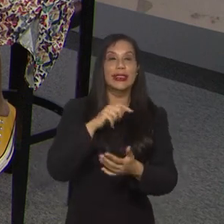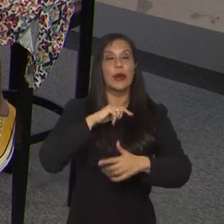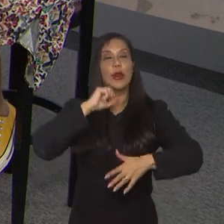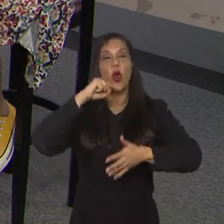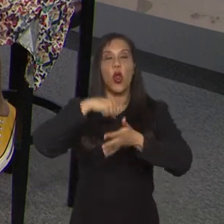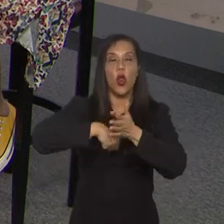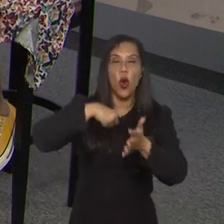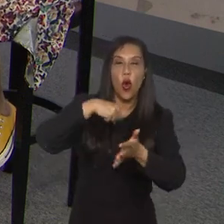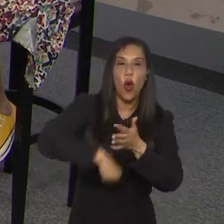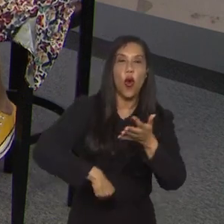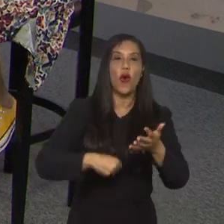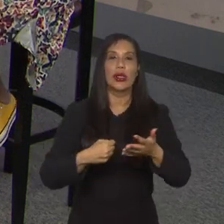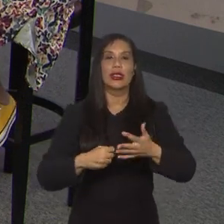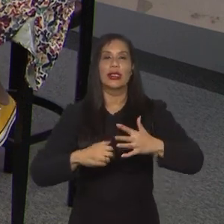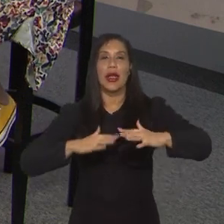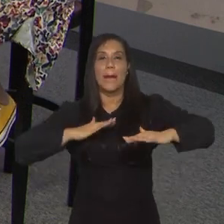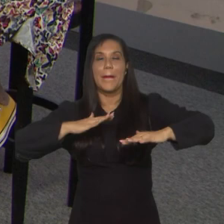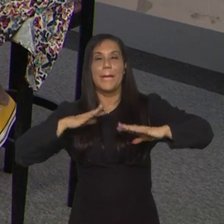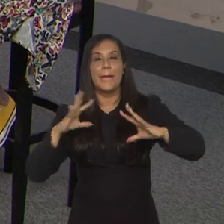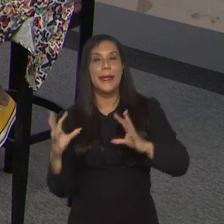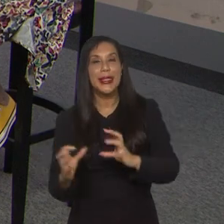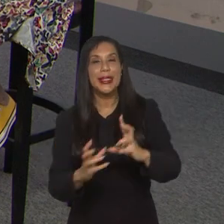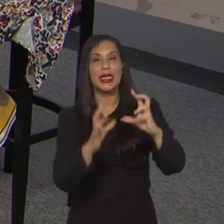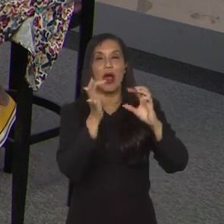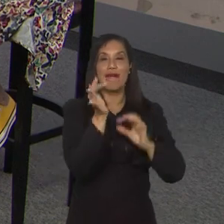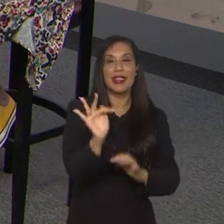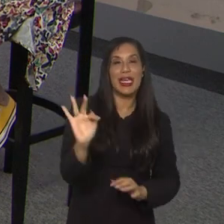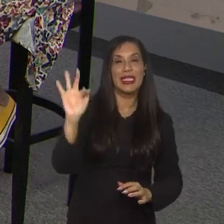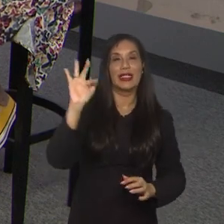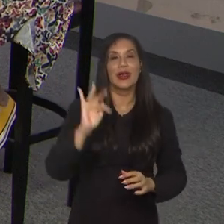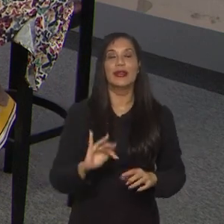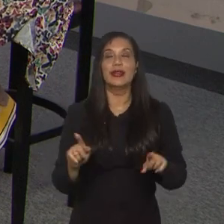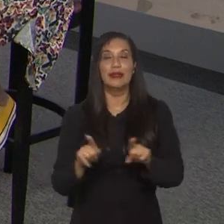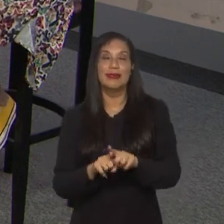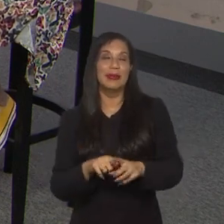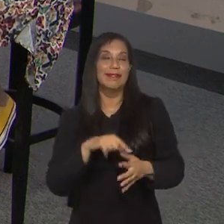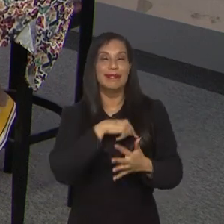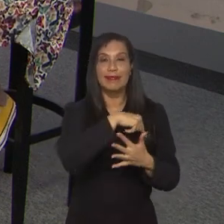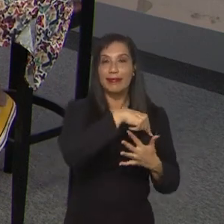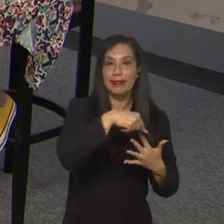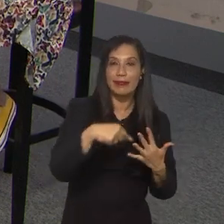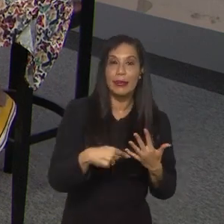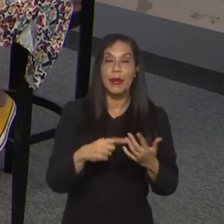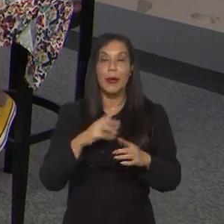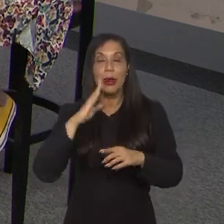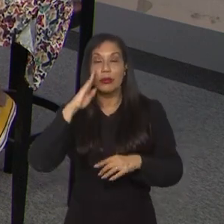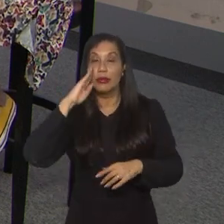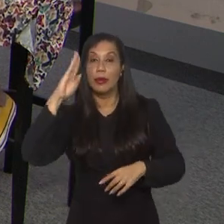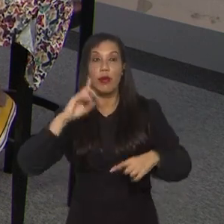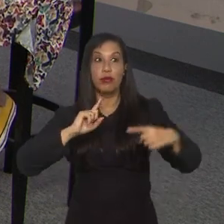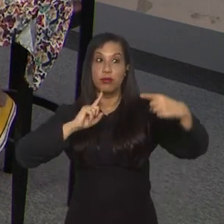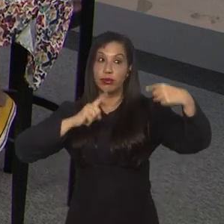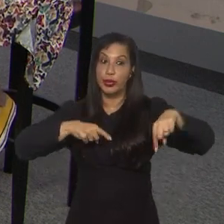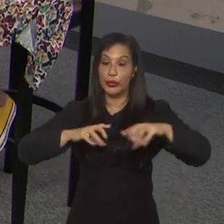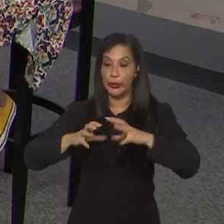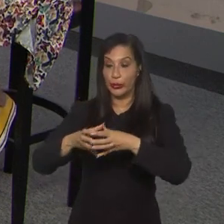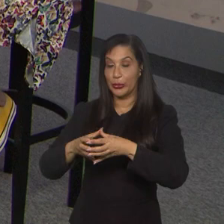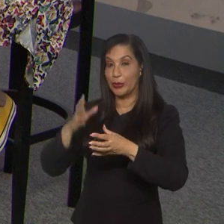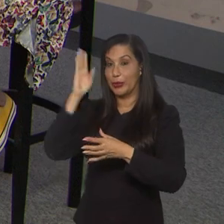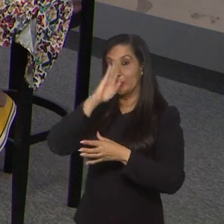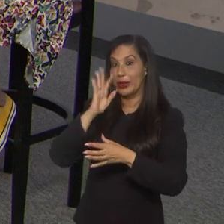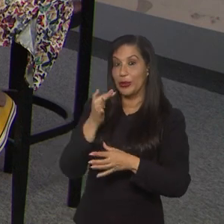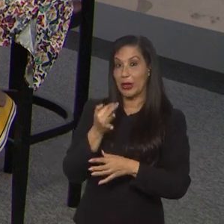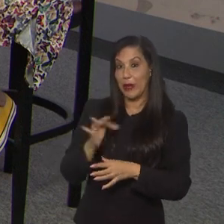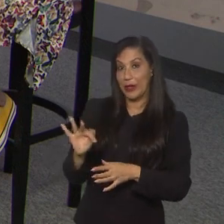luta, de briga com a federação, e tudo mais. E o principal adversário nesse grupo do Brasil, a